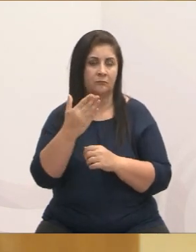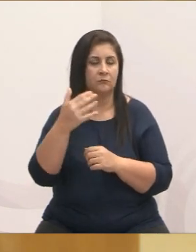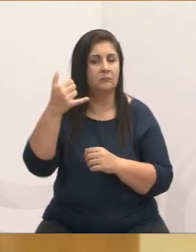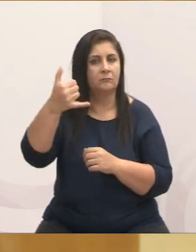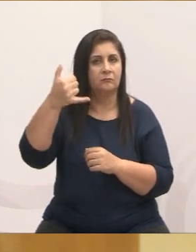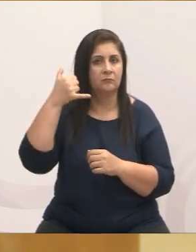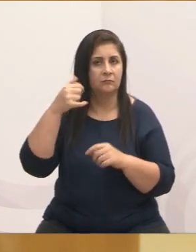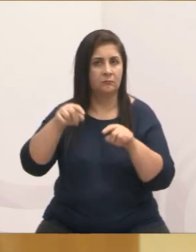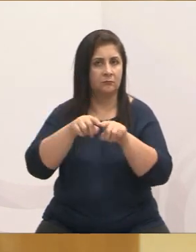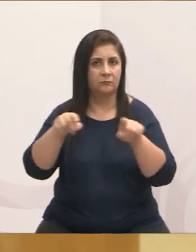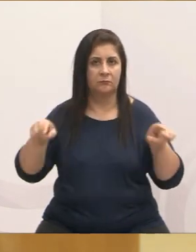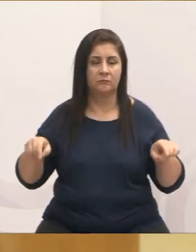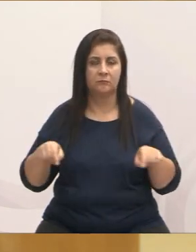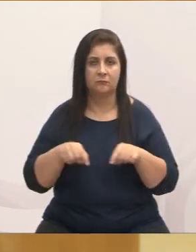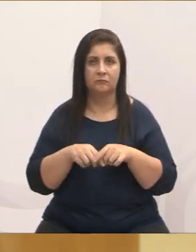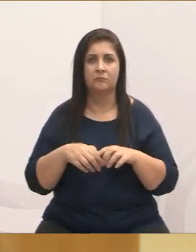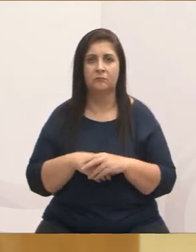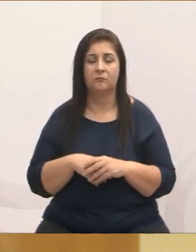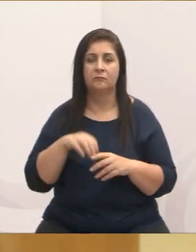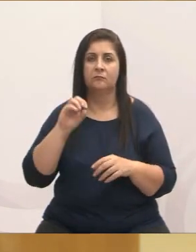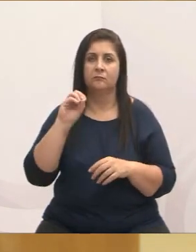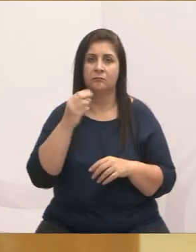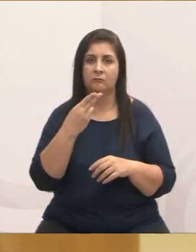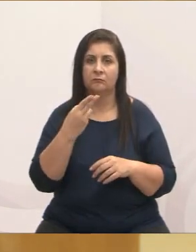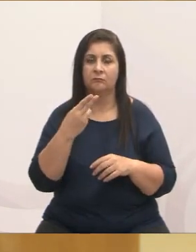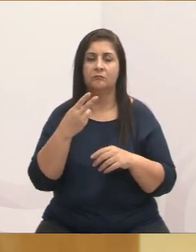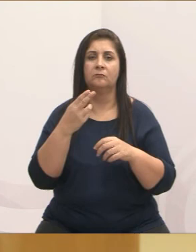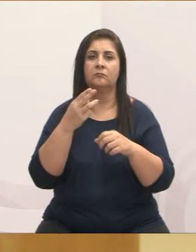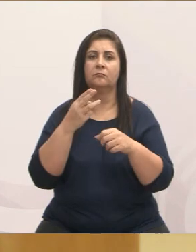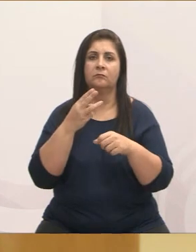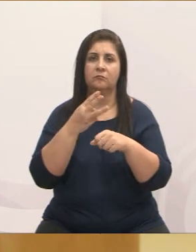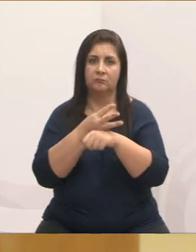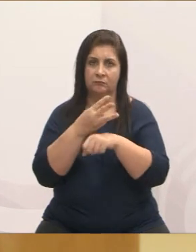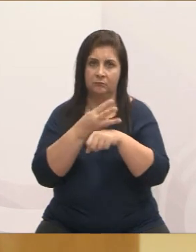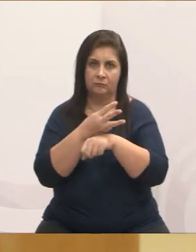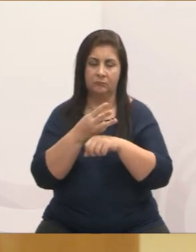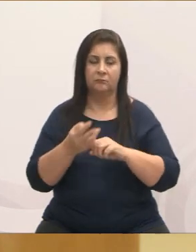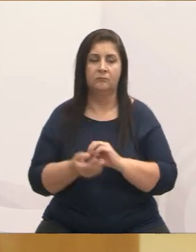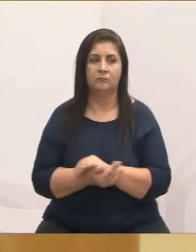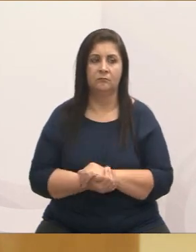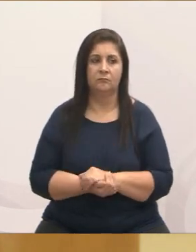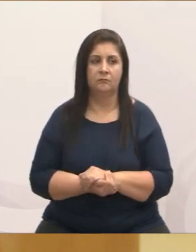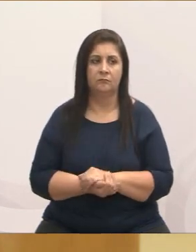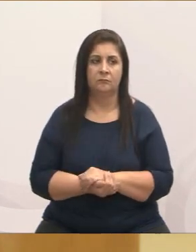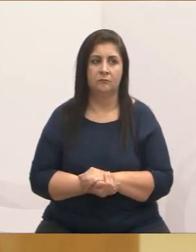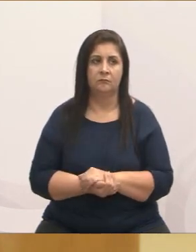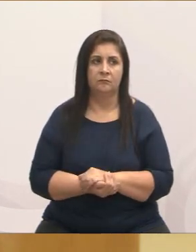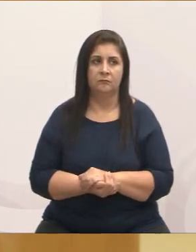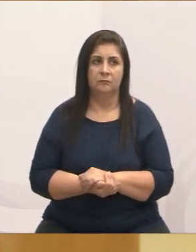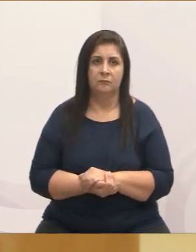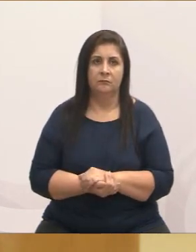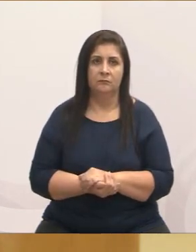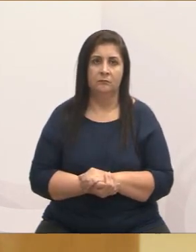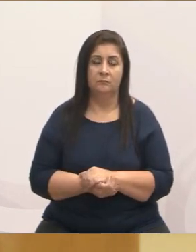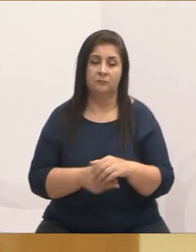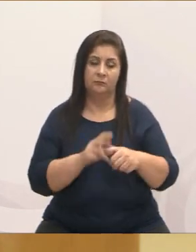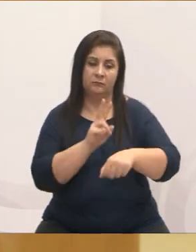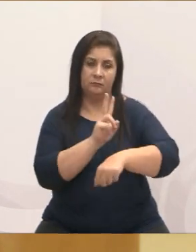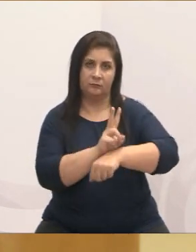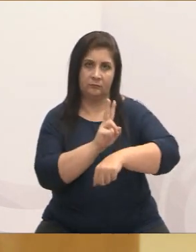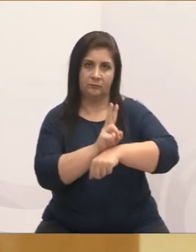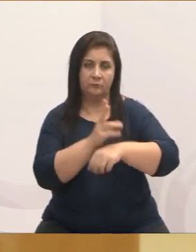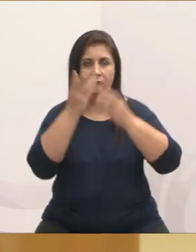alguma dúvida, ou que vocês entrem em contato pelo WhatsApp, que é o número que eu vou passar agora. a causa animal é